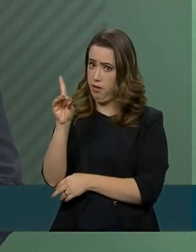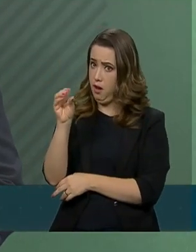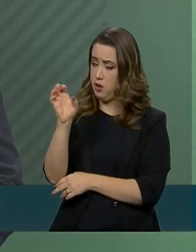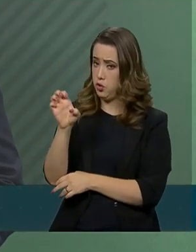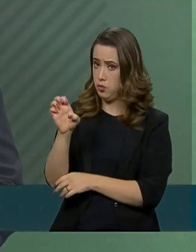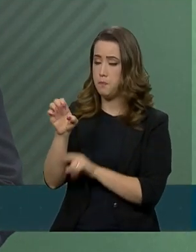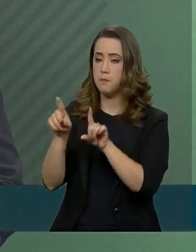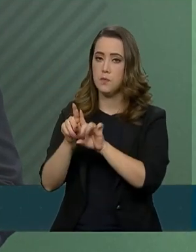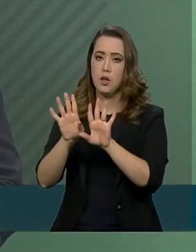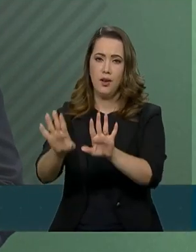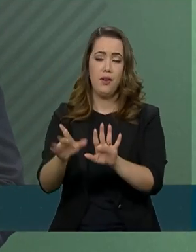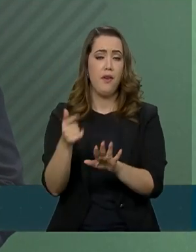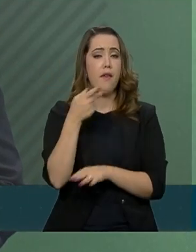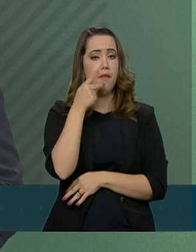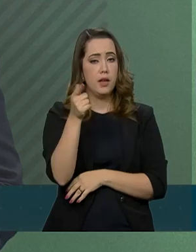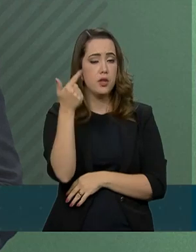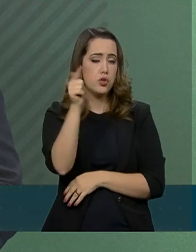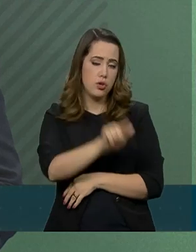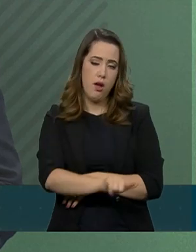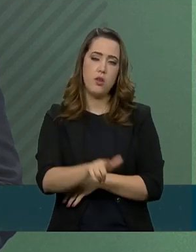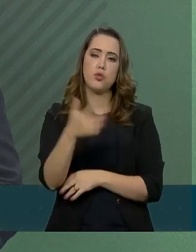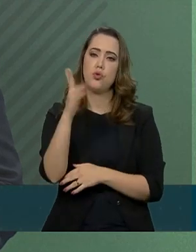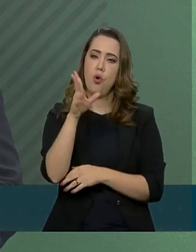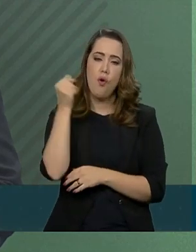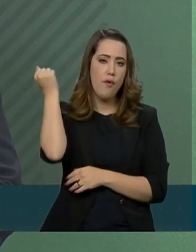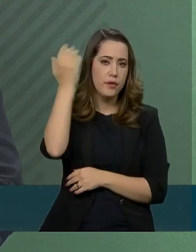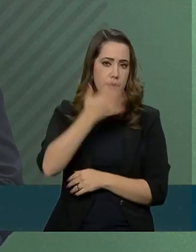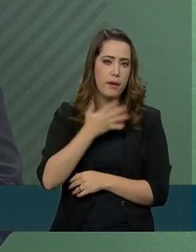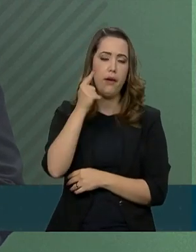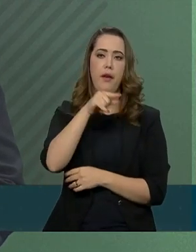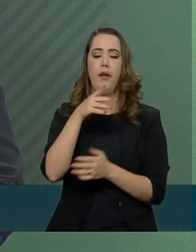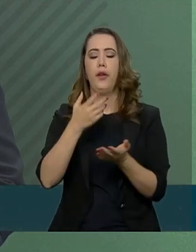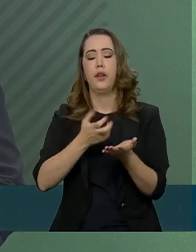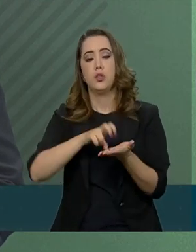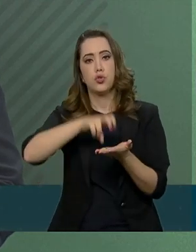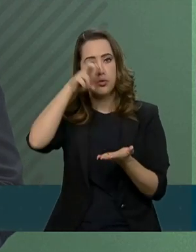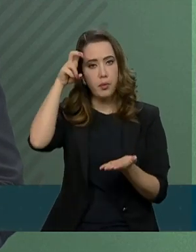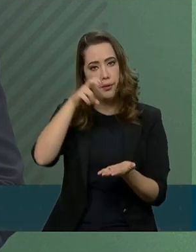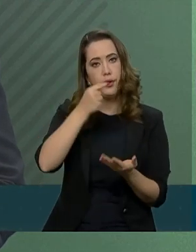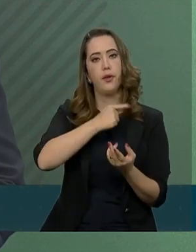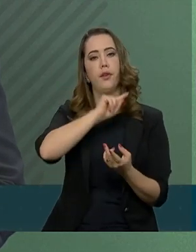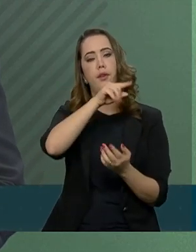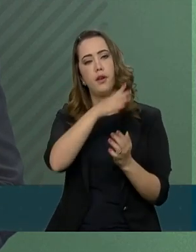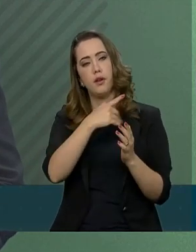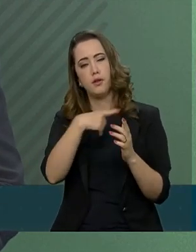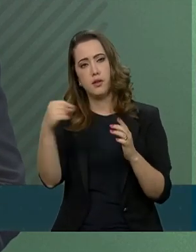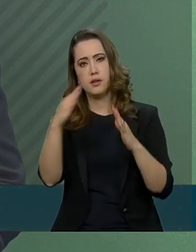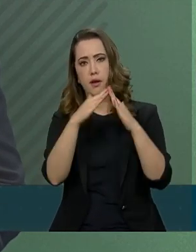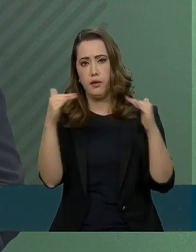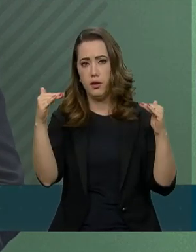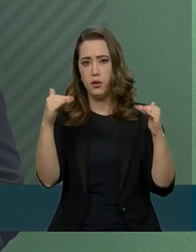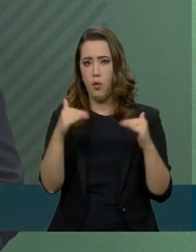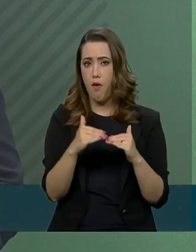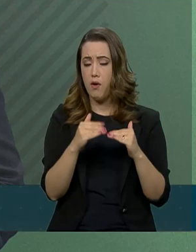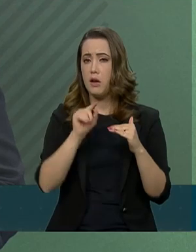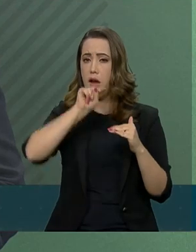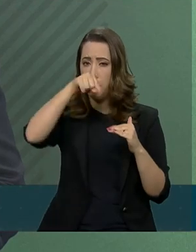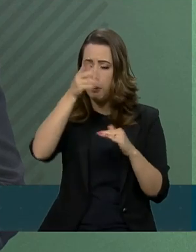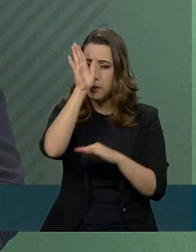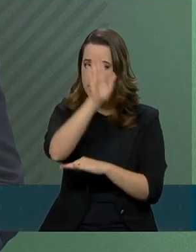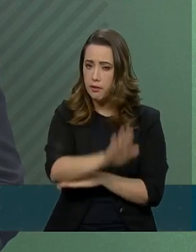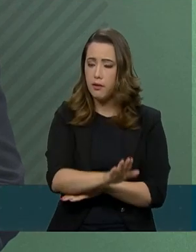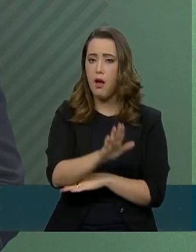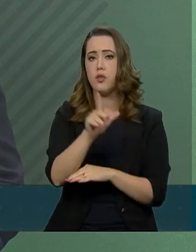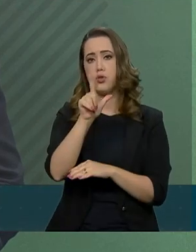posição do presidente em relação a isso já foi explicitada hoje de manhã na saída do Alvorada e na live. Qualquer outras